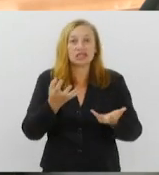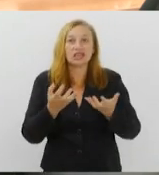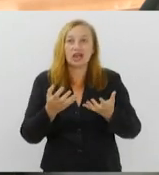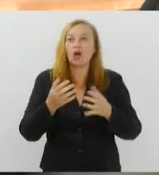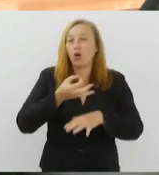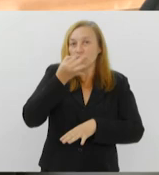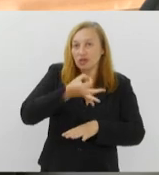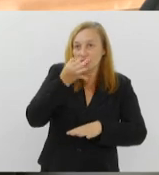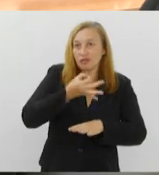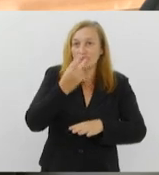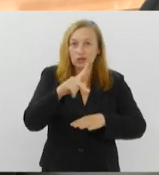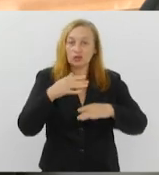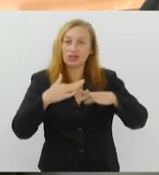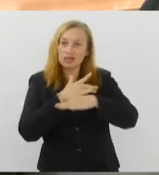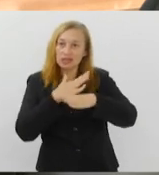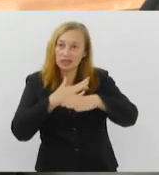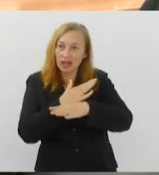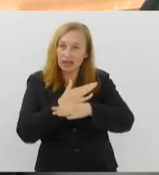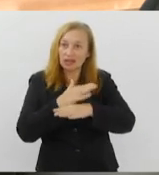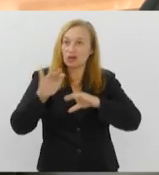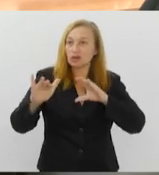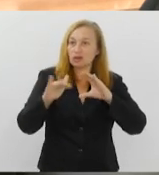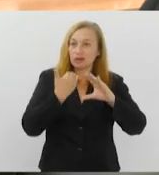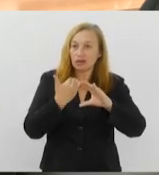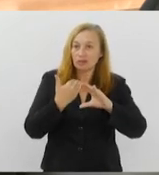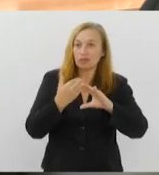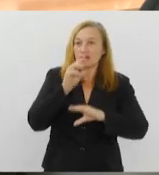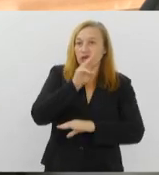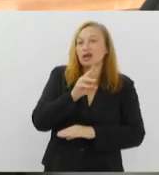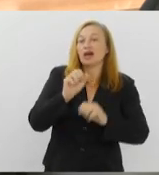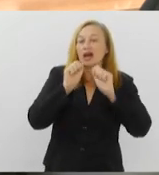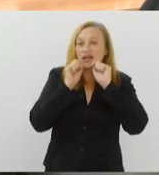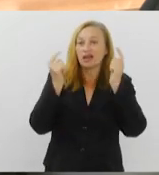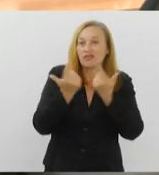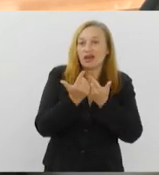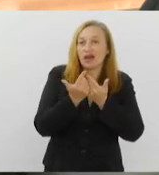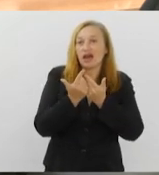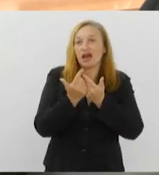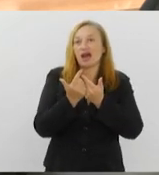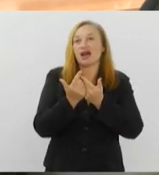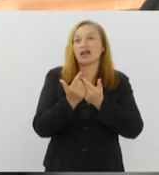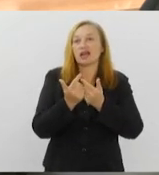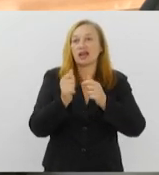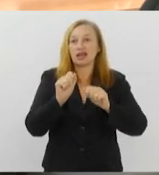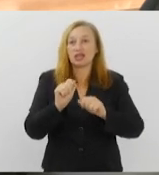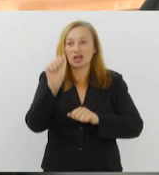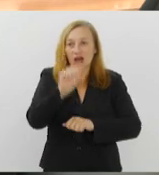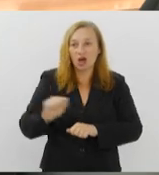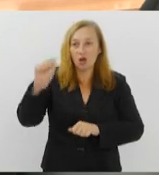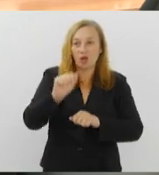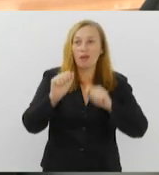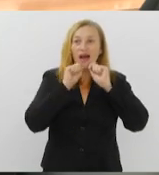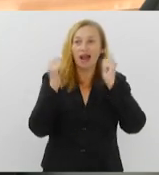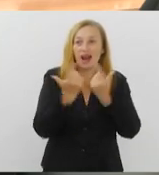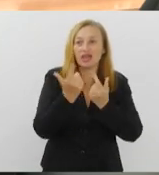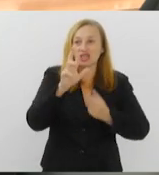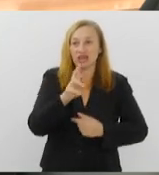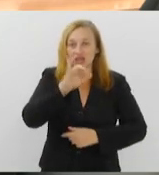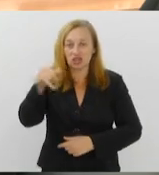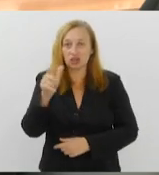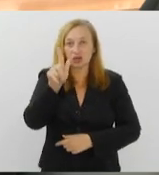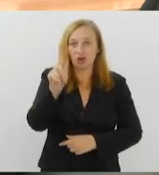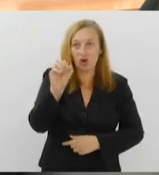cidade, é só acessar nosso e-mail, tvalerje, arroba, alerje.rj.gov.br. Um bom dia para você